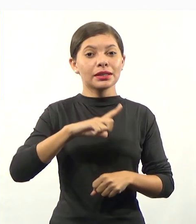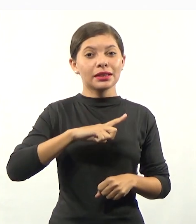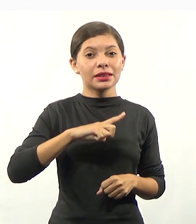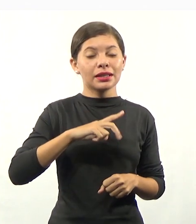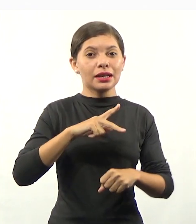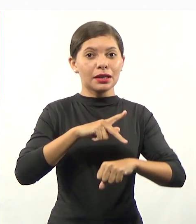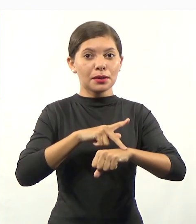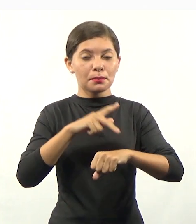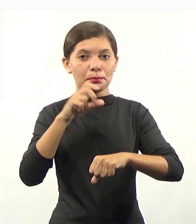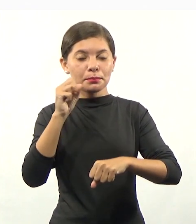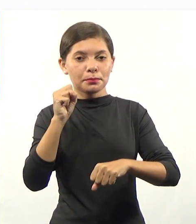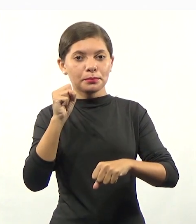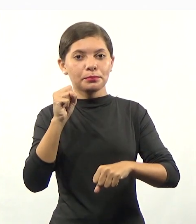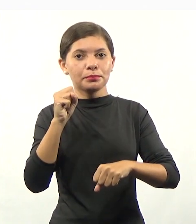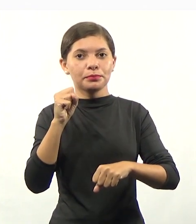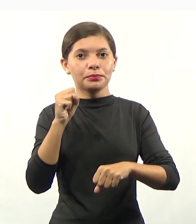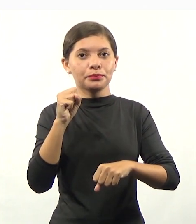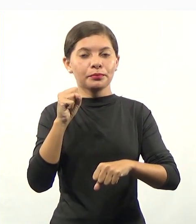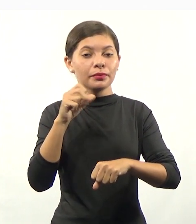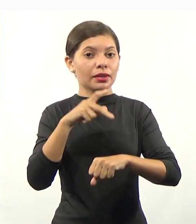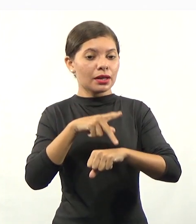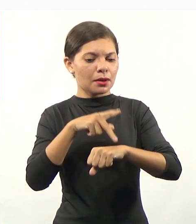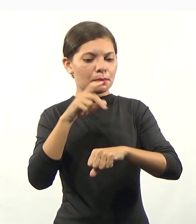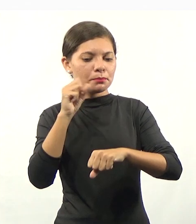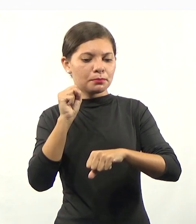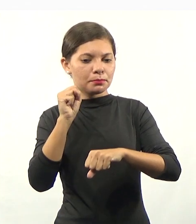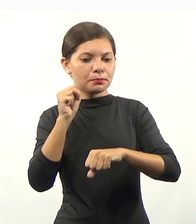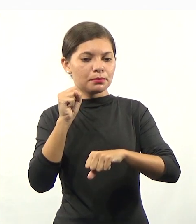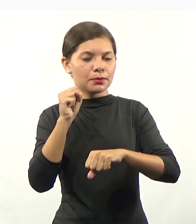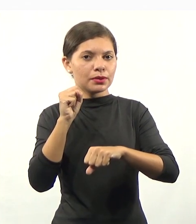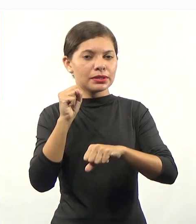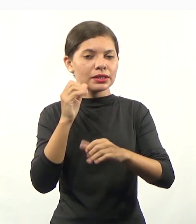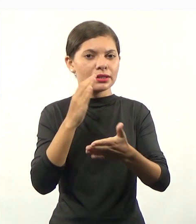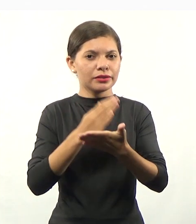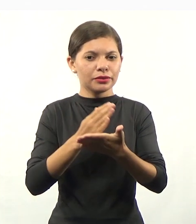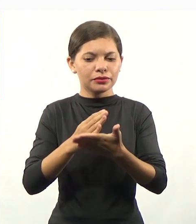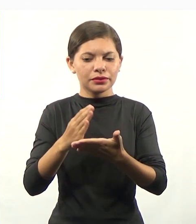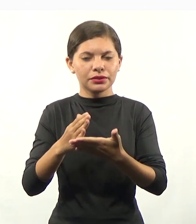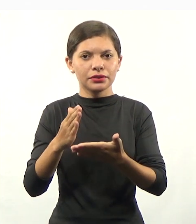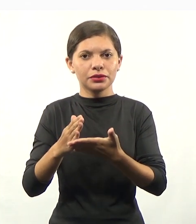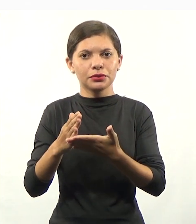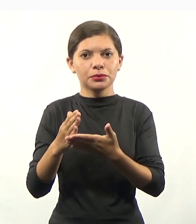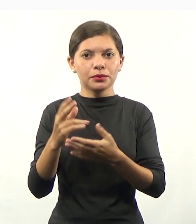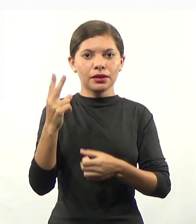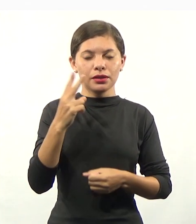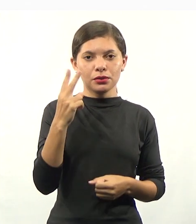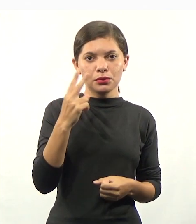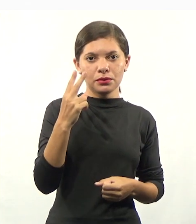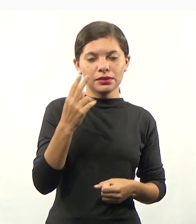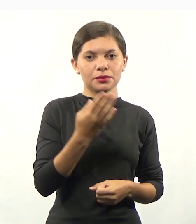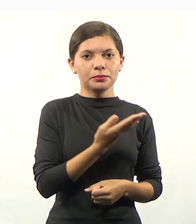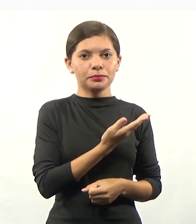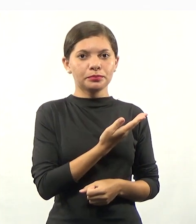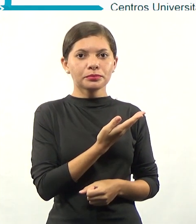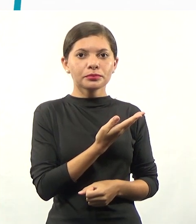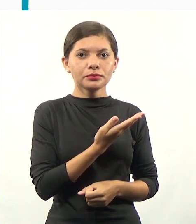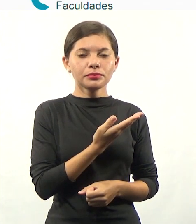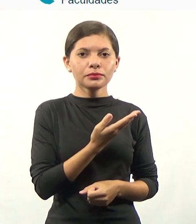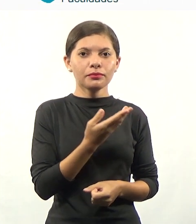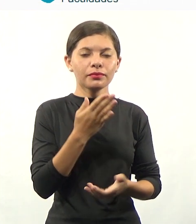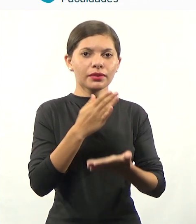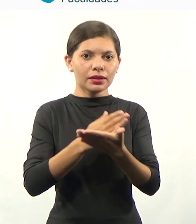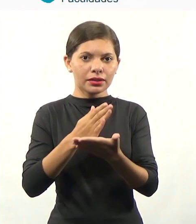tenho a pós-graduação. A pós-graduação vai ter a divisão em lato senso e estrito senso.